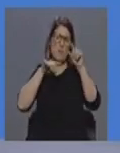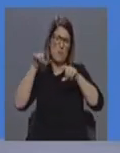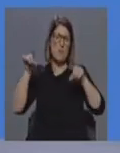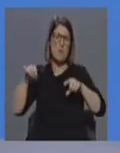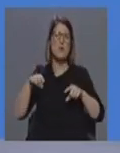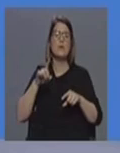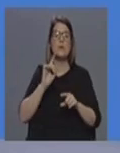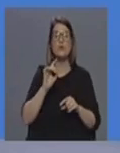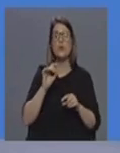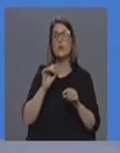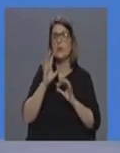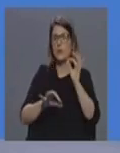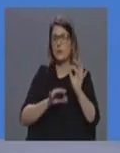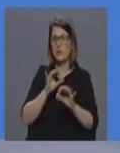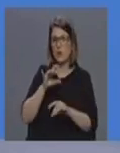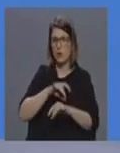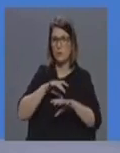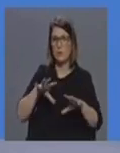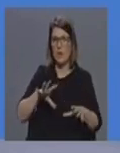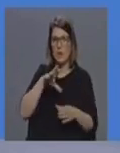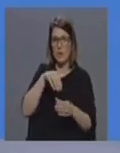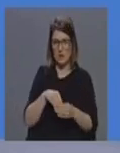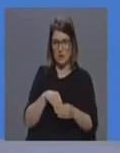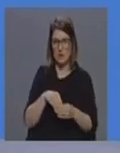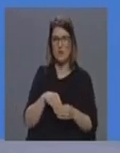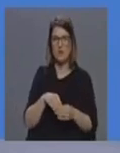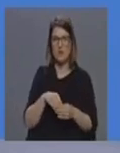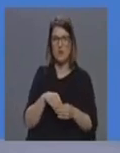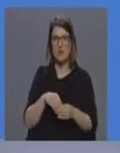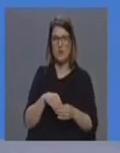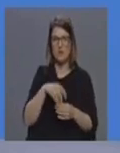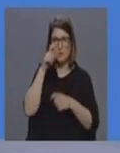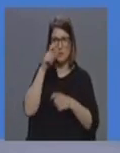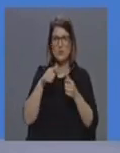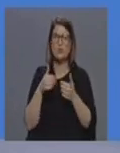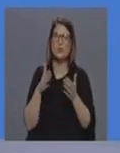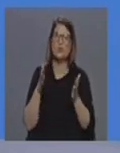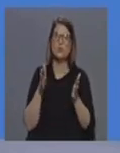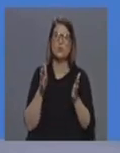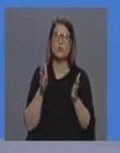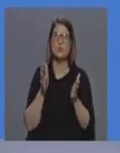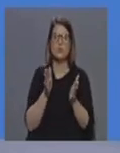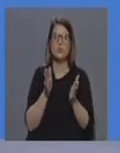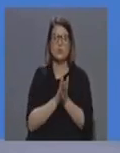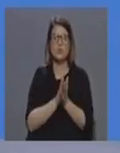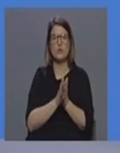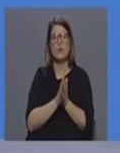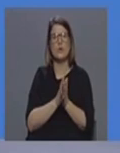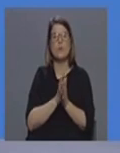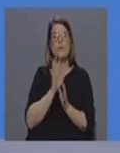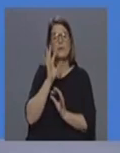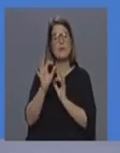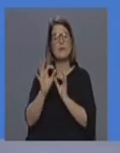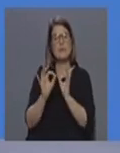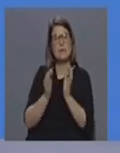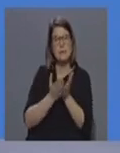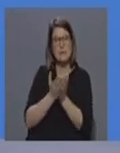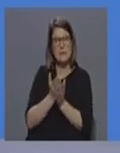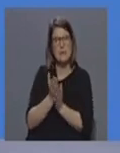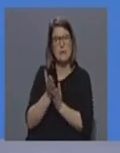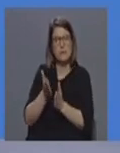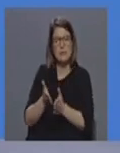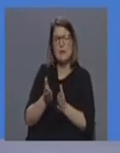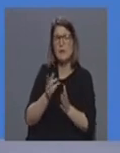hospitalar nem todos e evoluirão para a necessidade de medicina intensiva o que nos a experiência